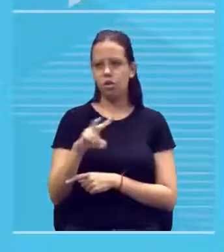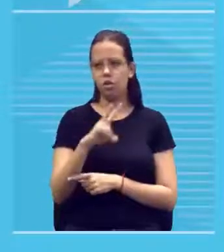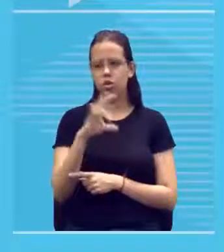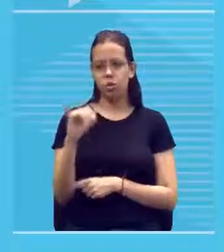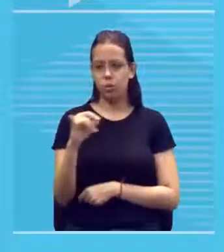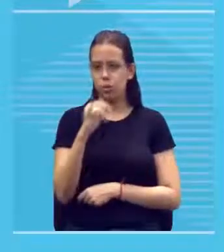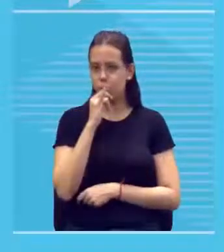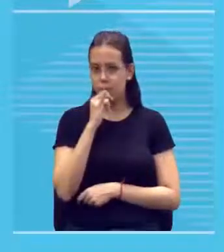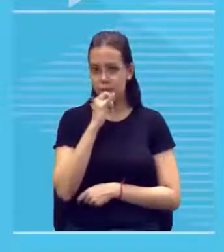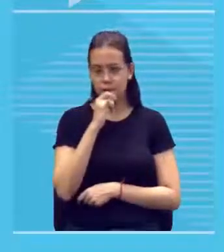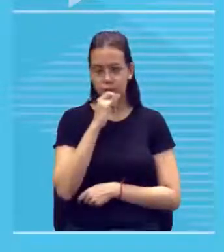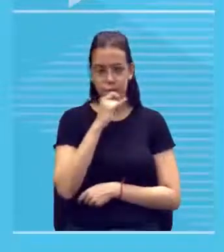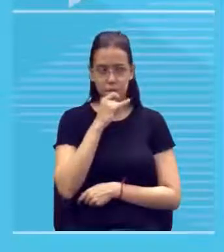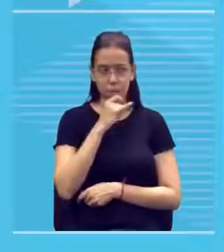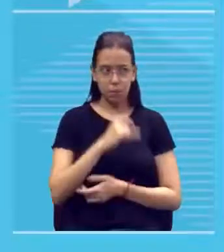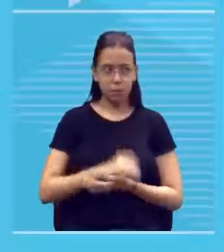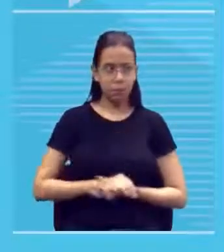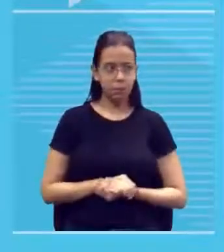universal